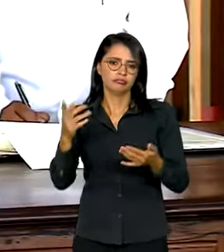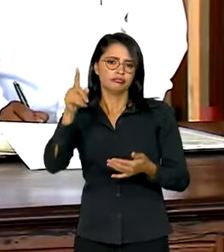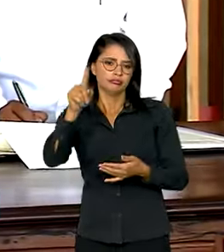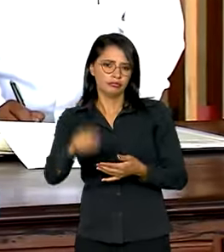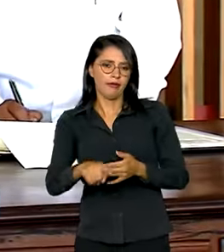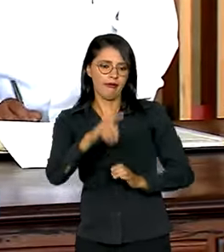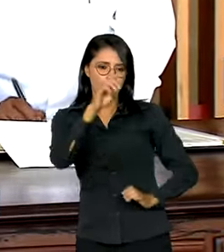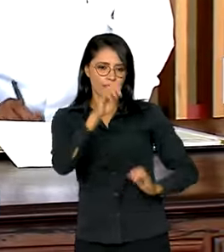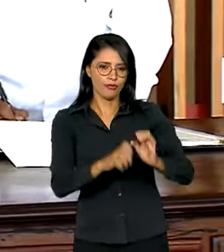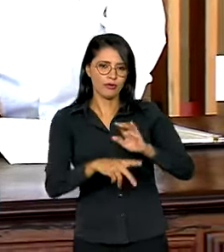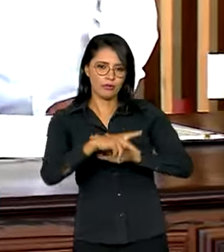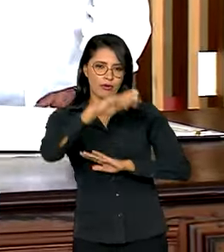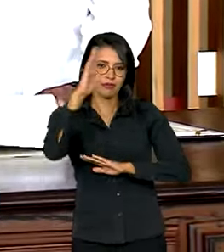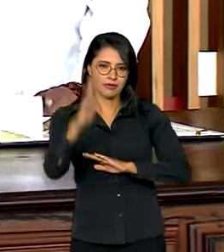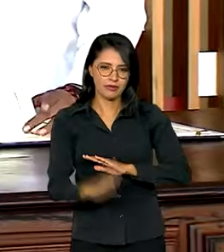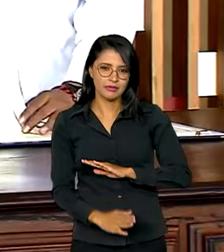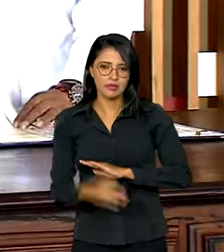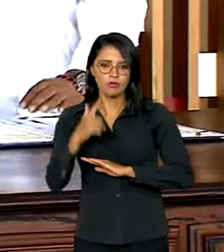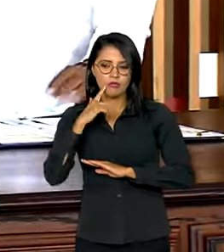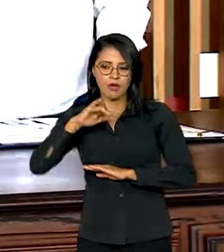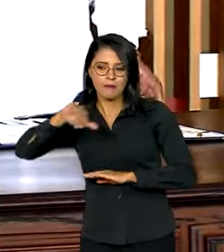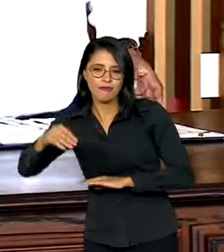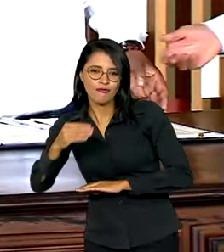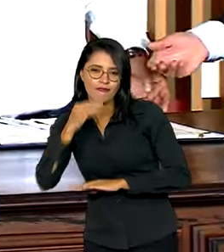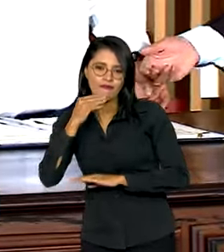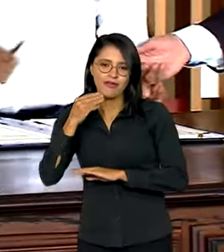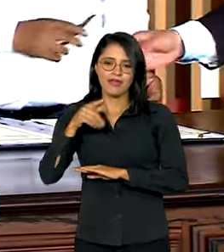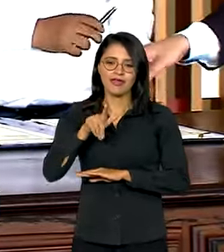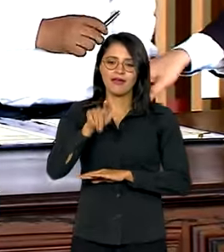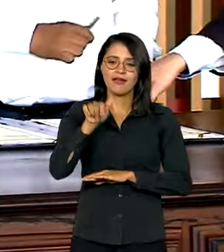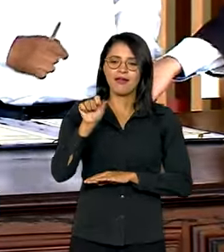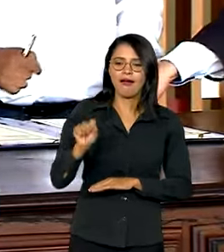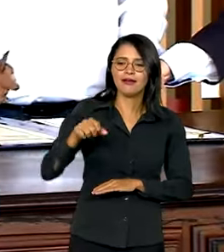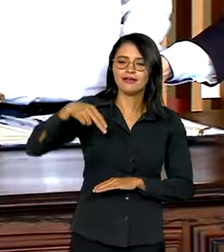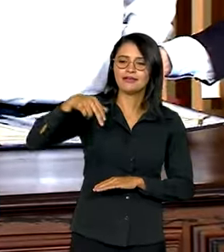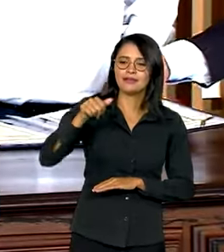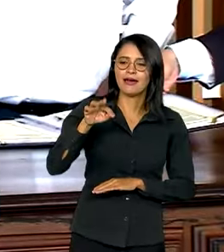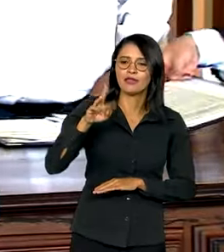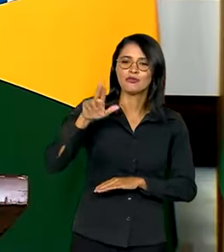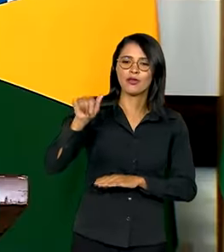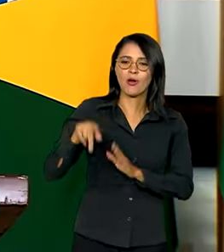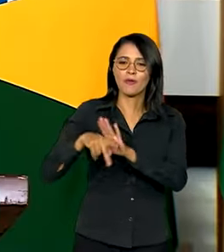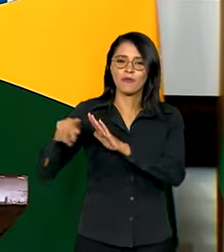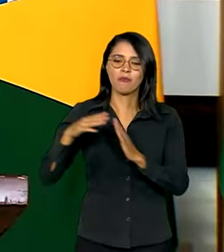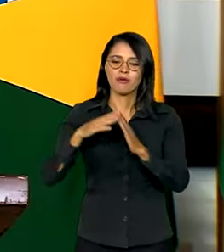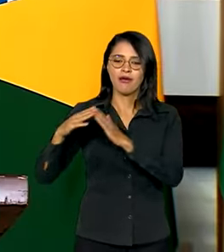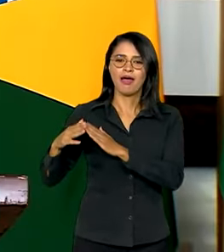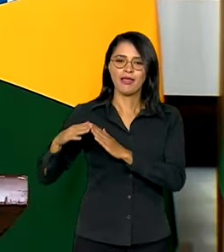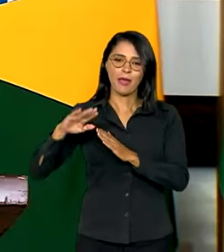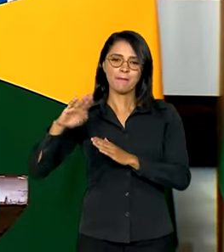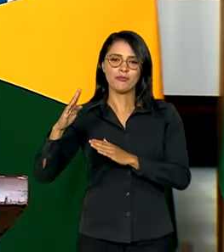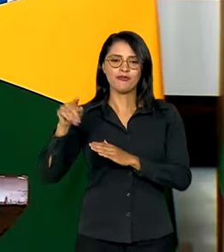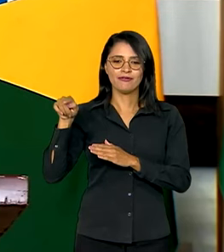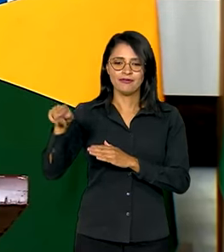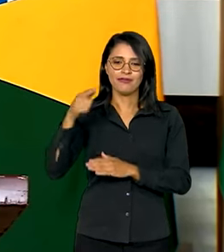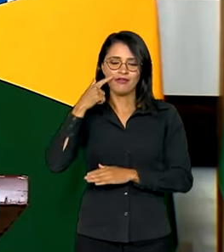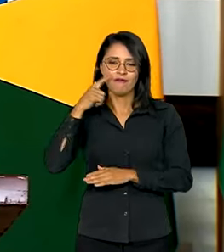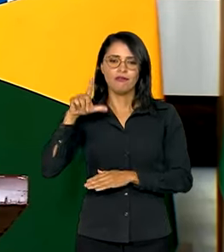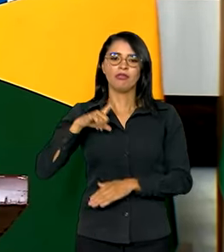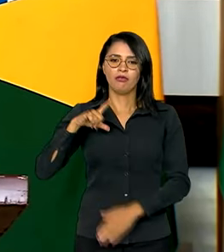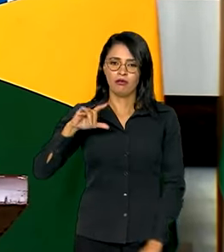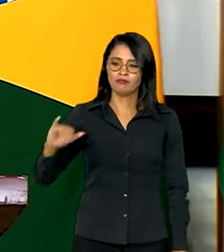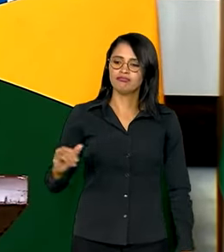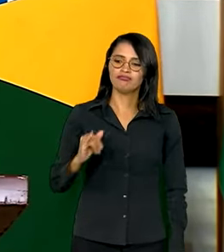a indústria nacional se abastece com o gás natural que vem do país vizinho. A Bolívia tem importante